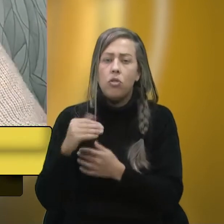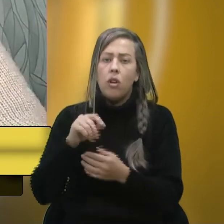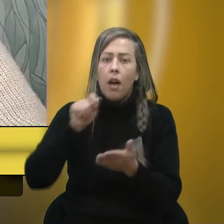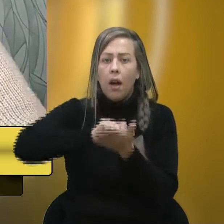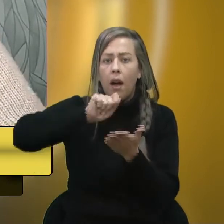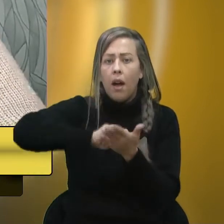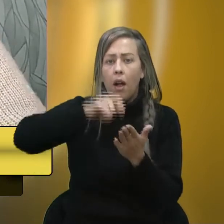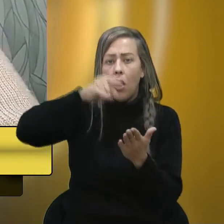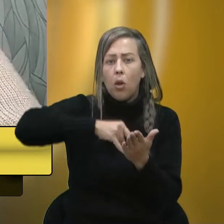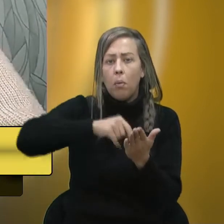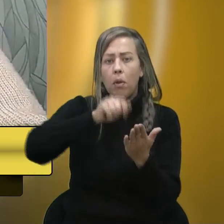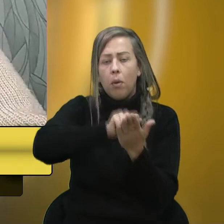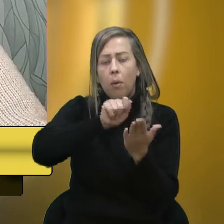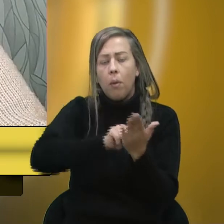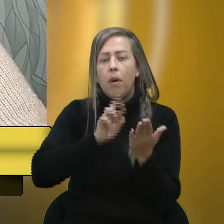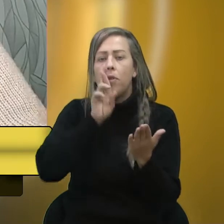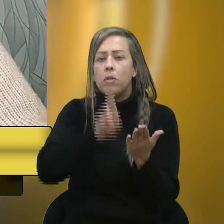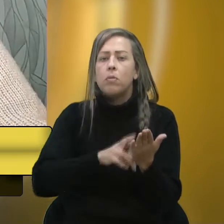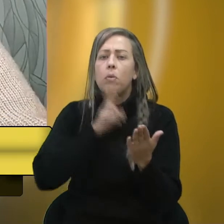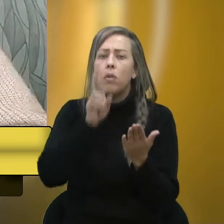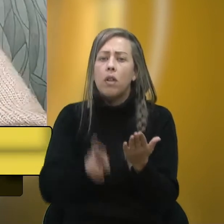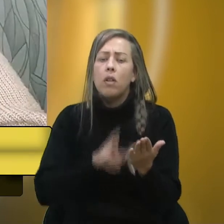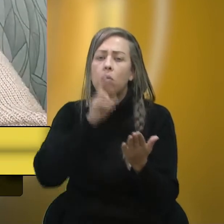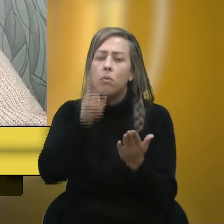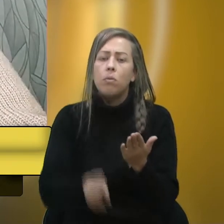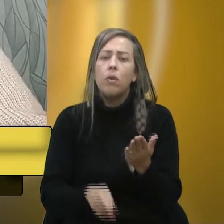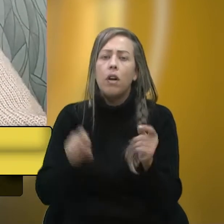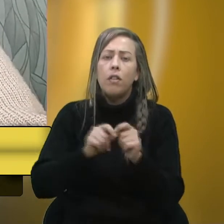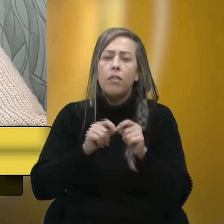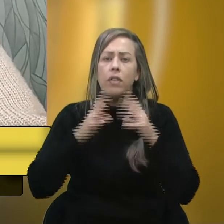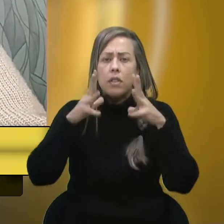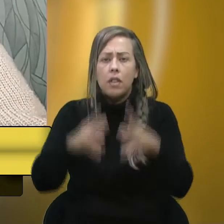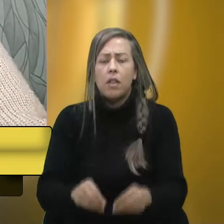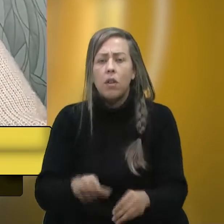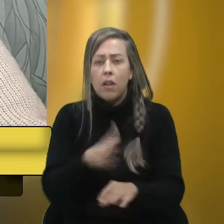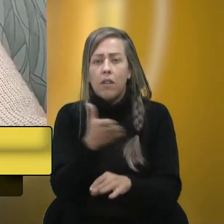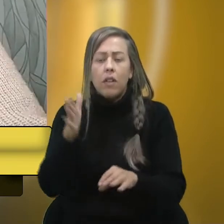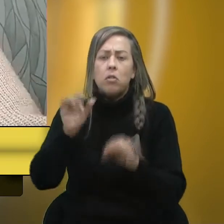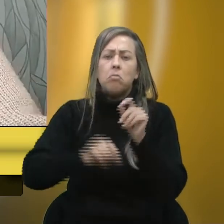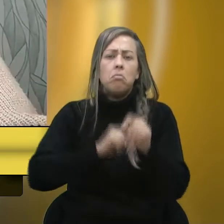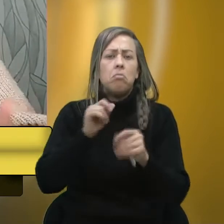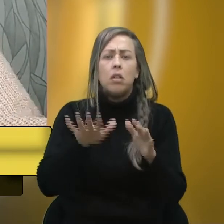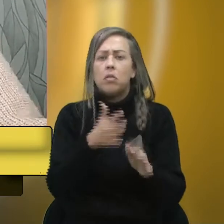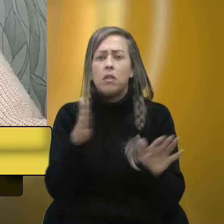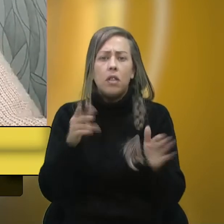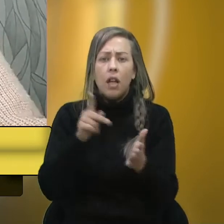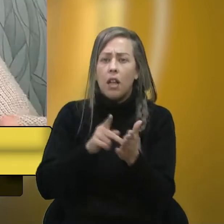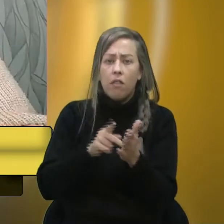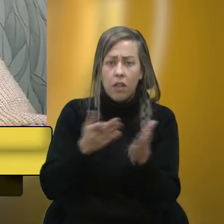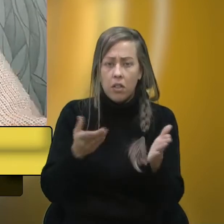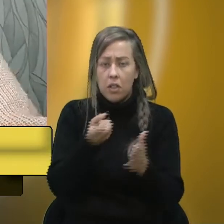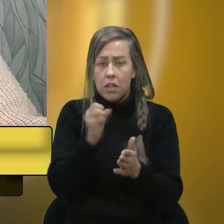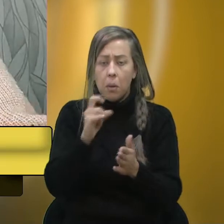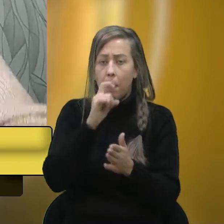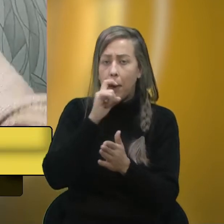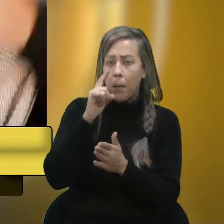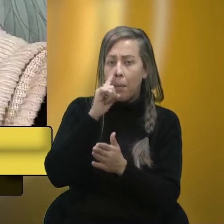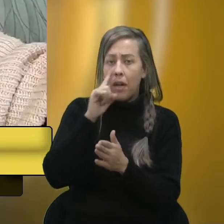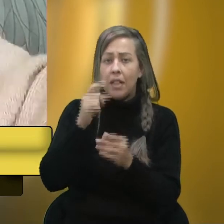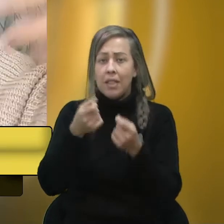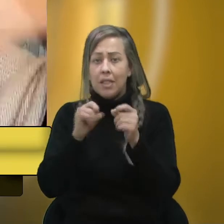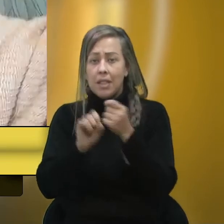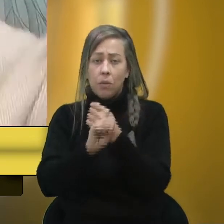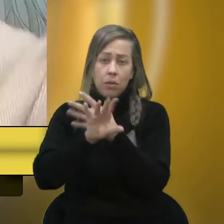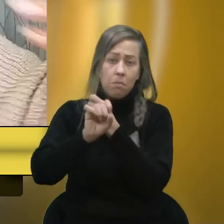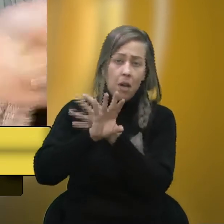preenchendo o formulário, respondendo questionamentos, fazendo não sei o que, quando é algo que, na verdade, se o pai, se a SMED, se